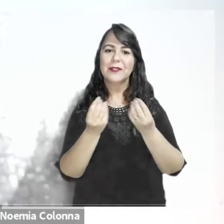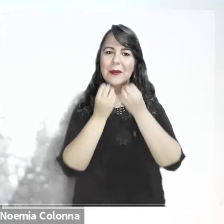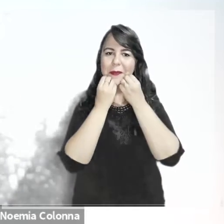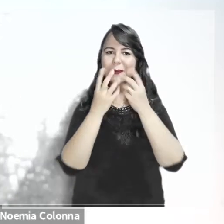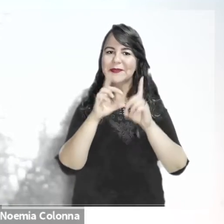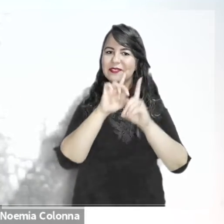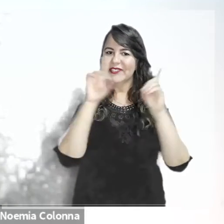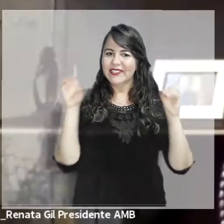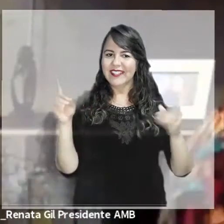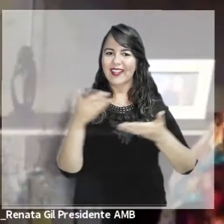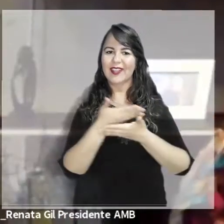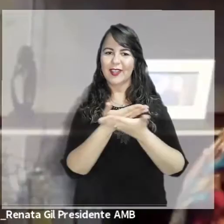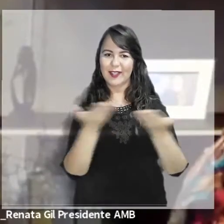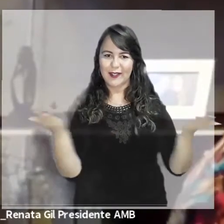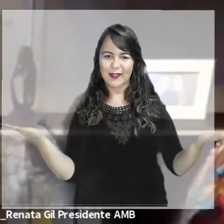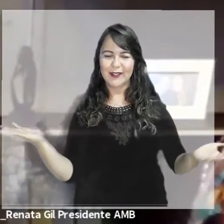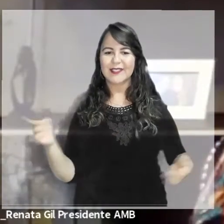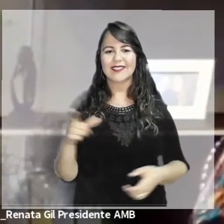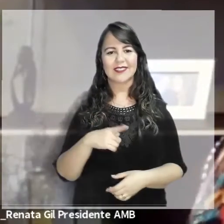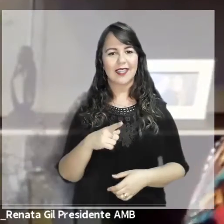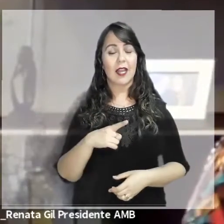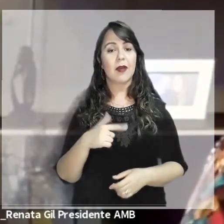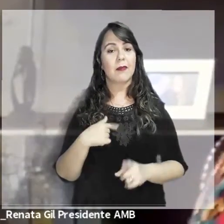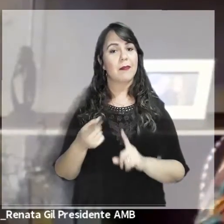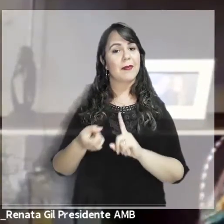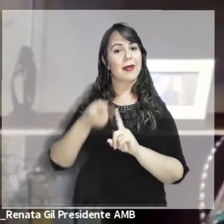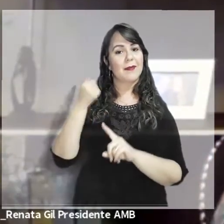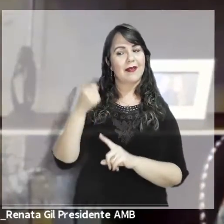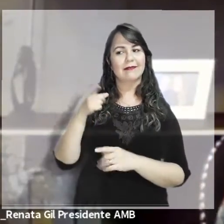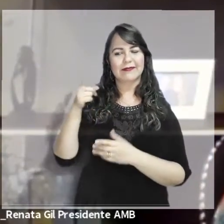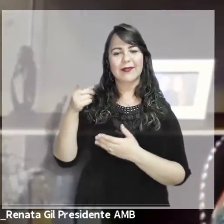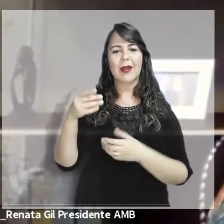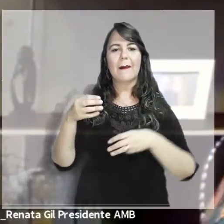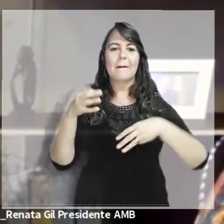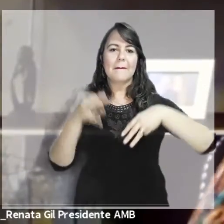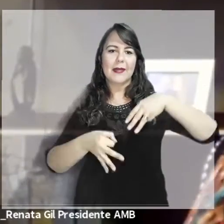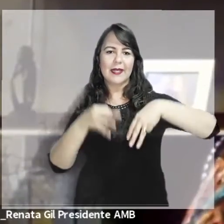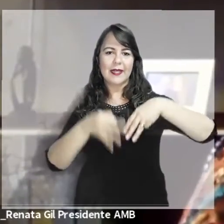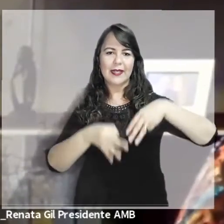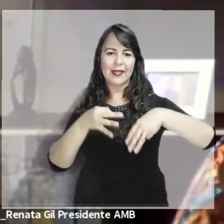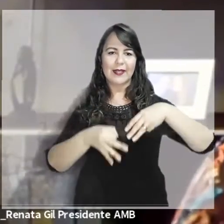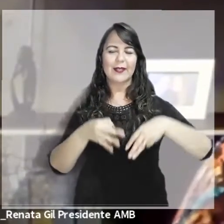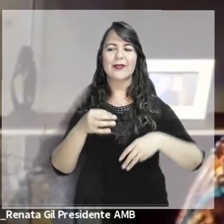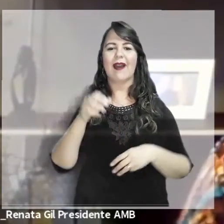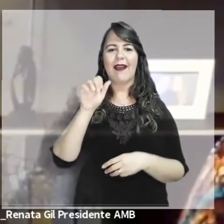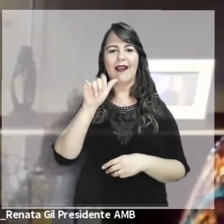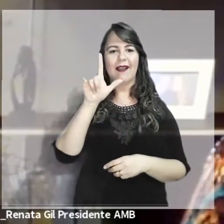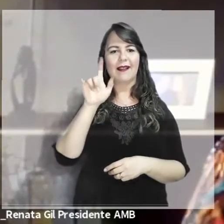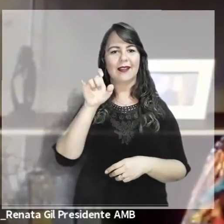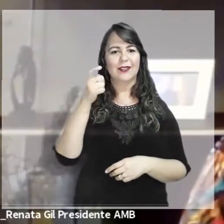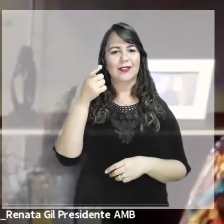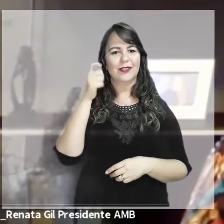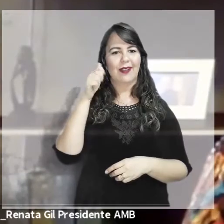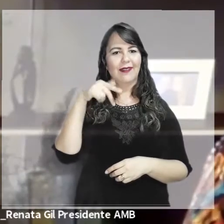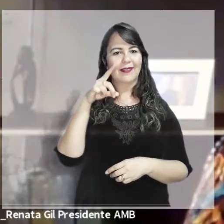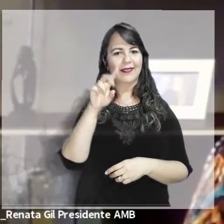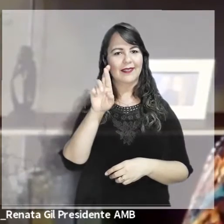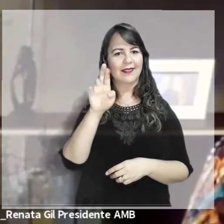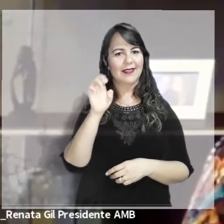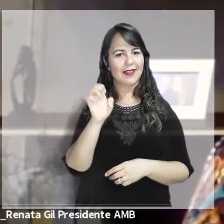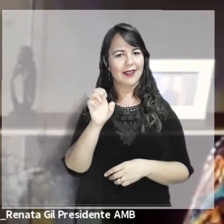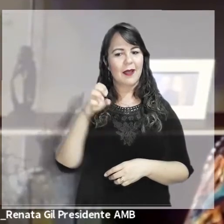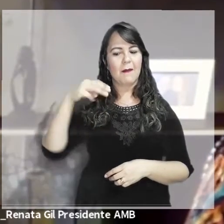Renata. Muito bom dia a todos e todas. Eu cumprimento, primeiramente, o ministro Alexandre de Moraes, nosso